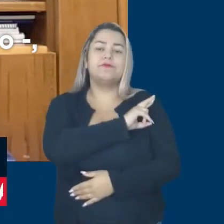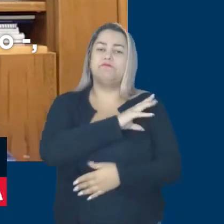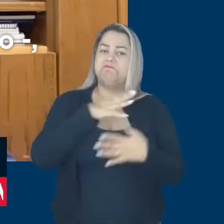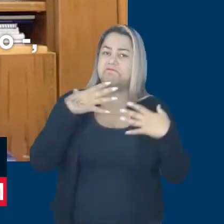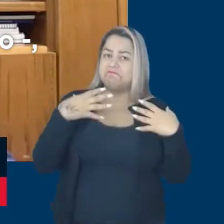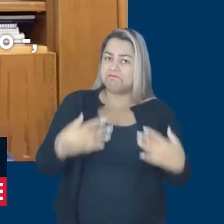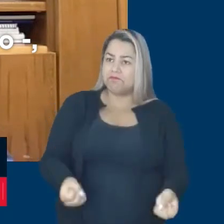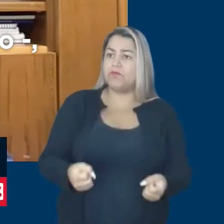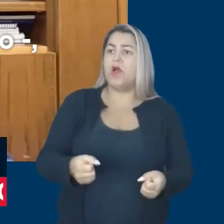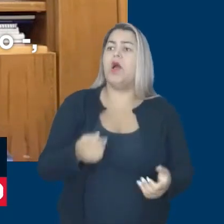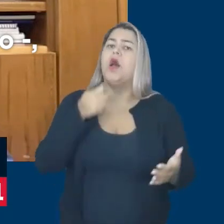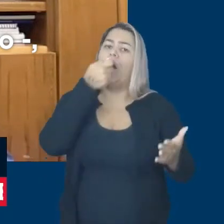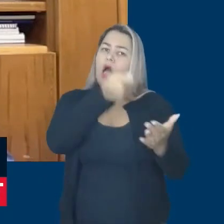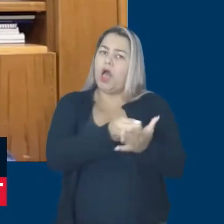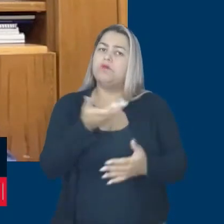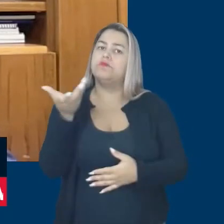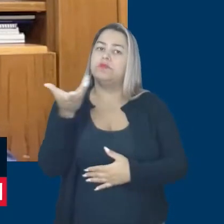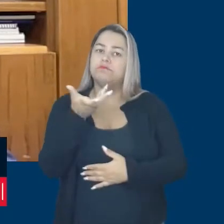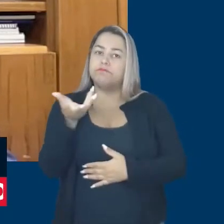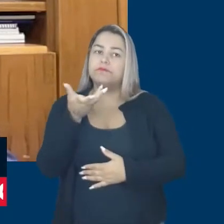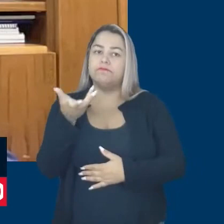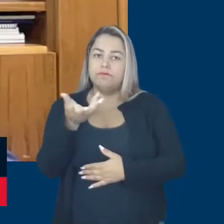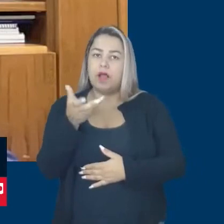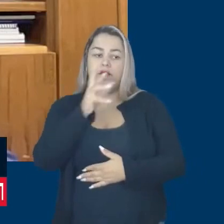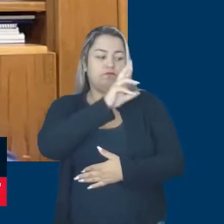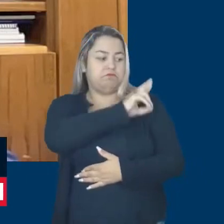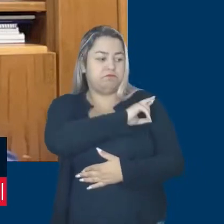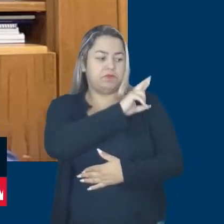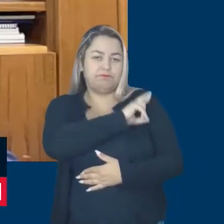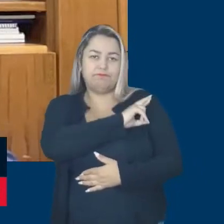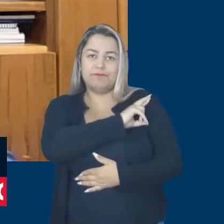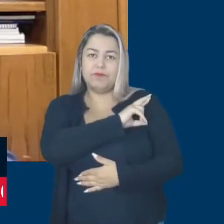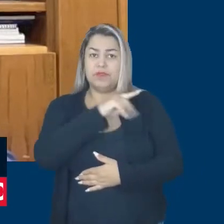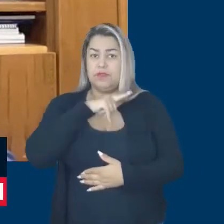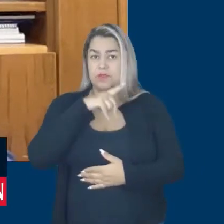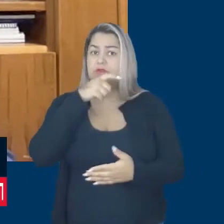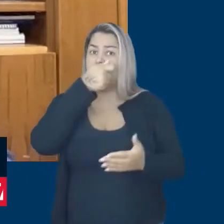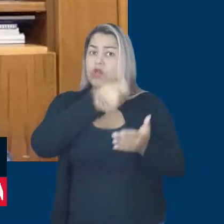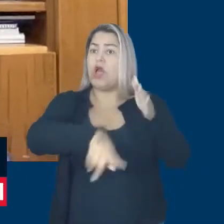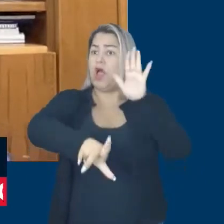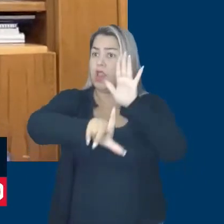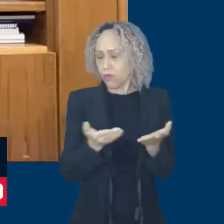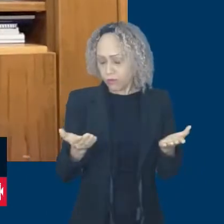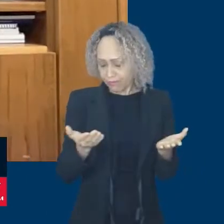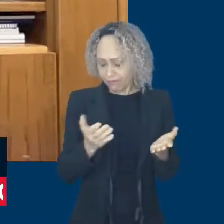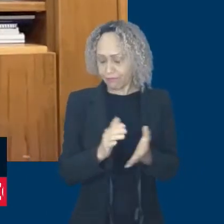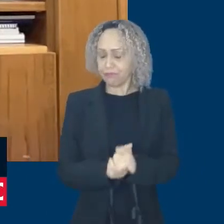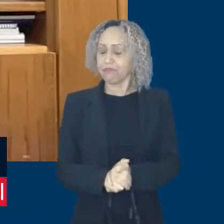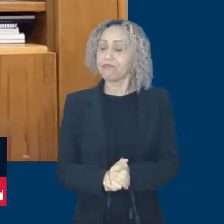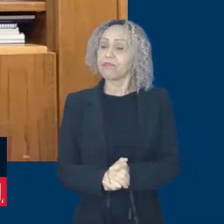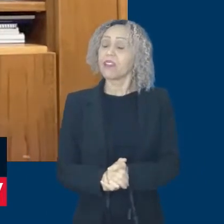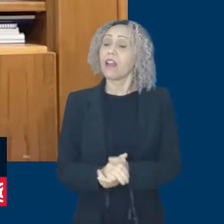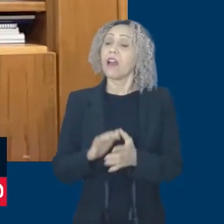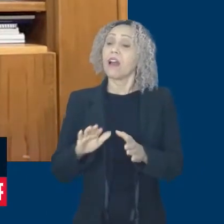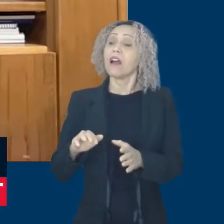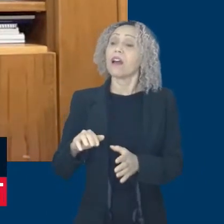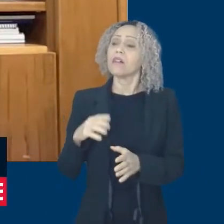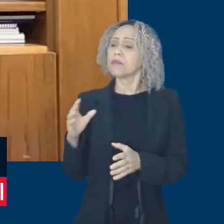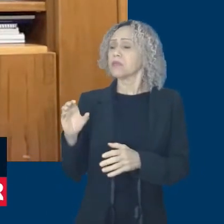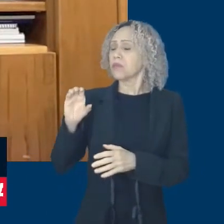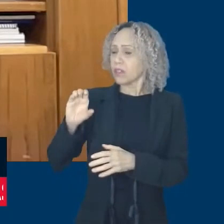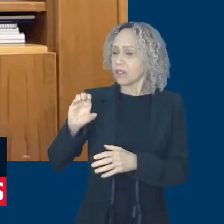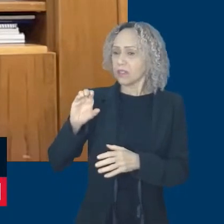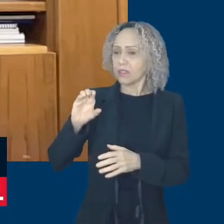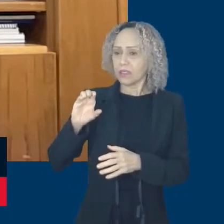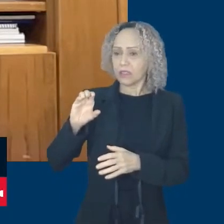exigir a responsabilidade. Nós somos daqueles que defendem que a lei é para todos. O requerimento da CPI até vai ser